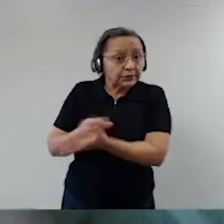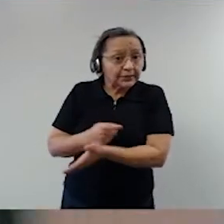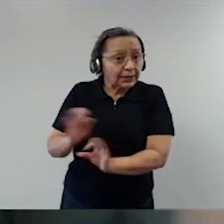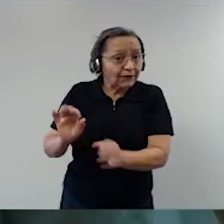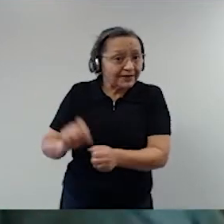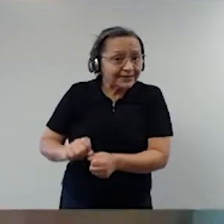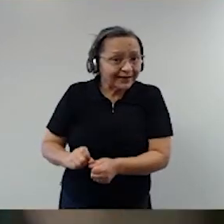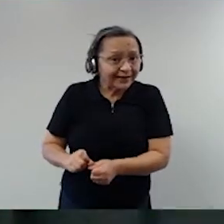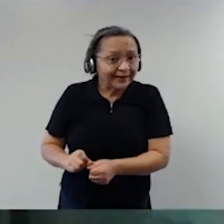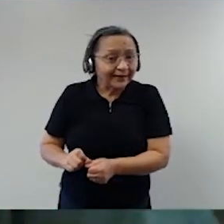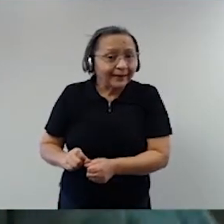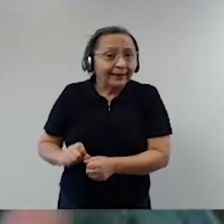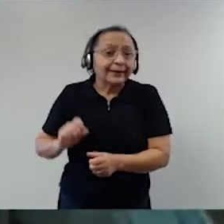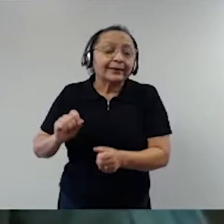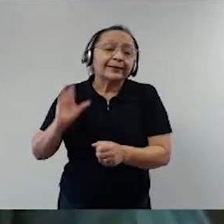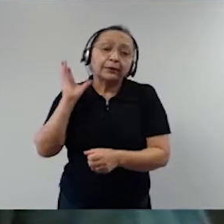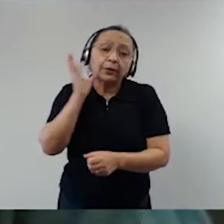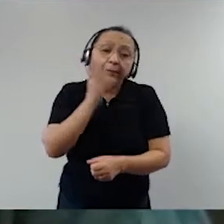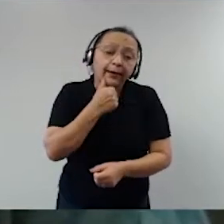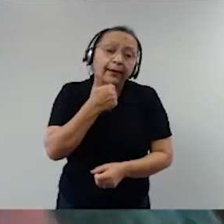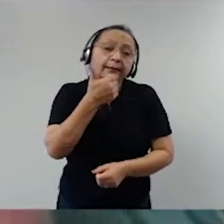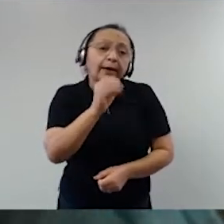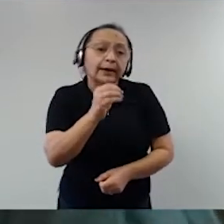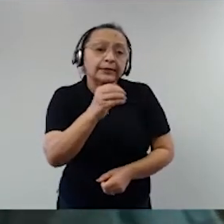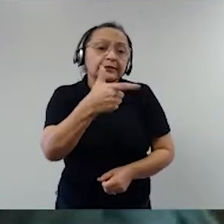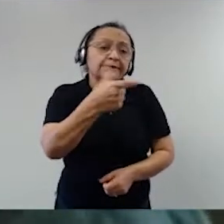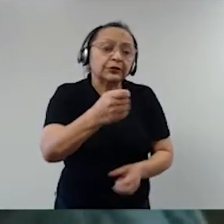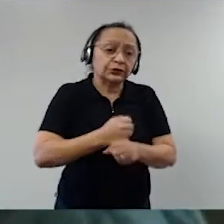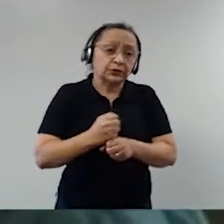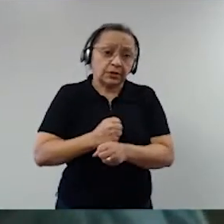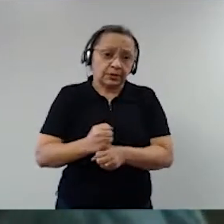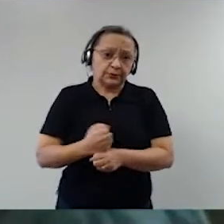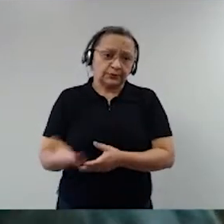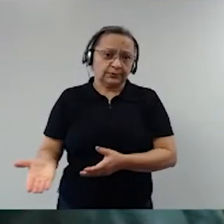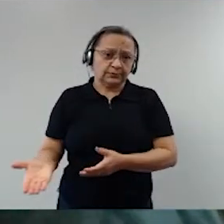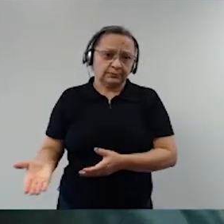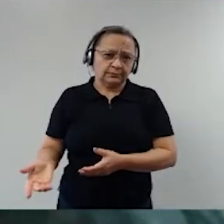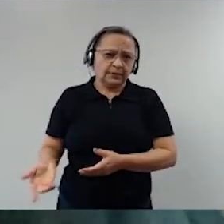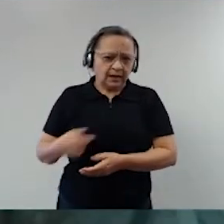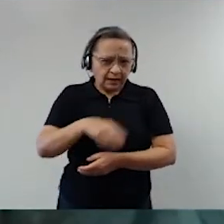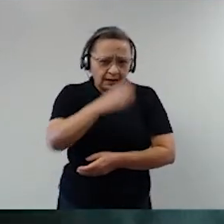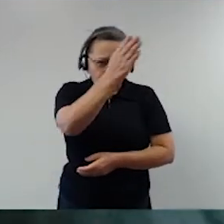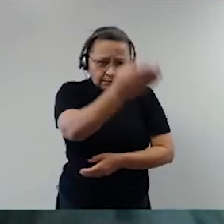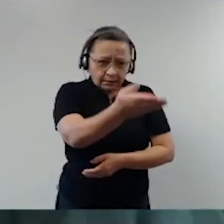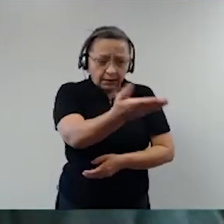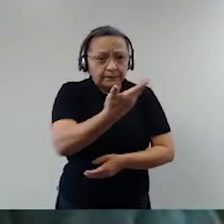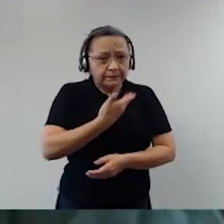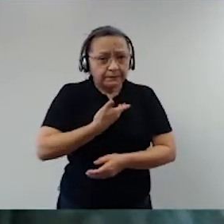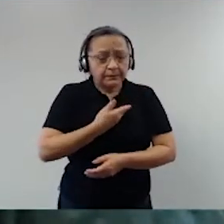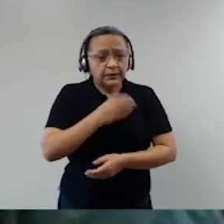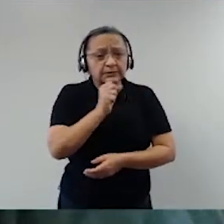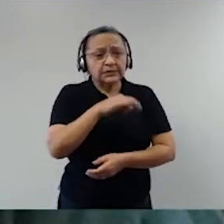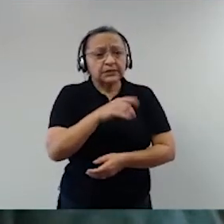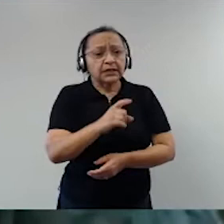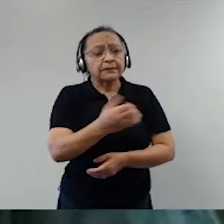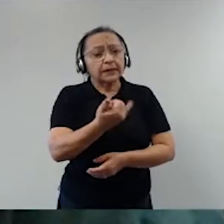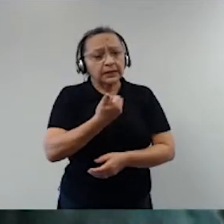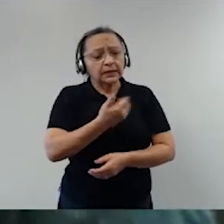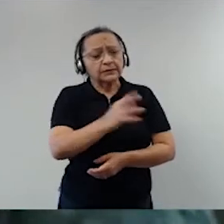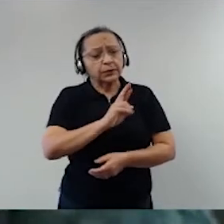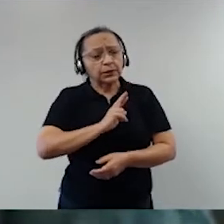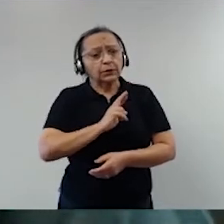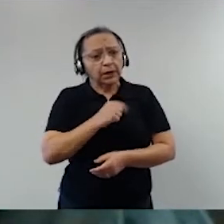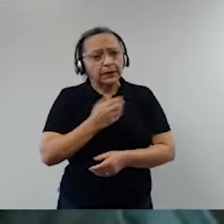durante dez anos, vinte anos. E o Silvio Ney respondeu dizendo, Ives, não dá, o Silvio foi meu colega de turma